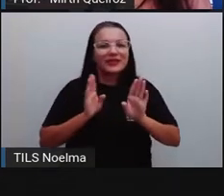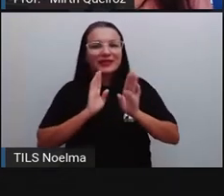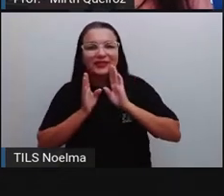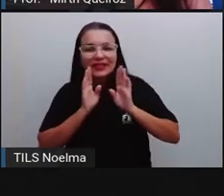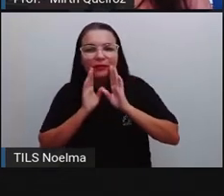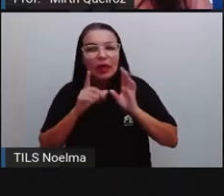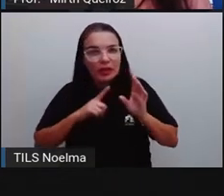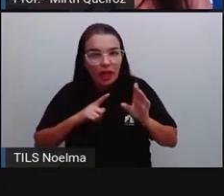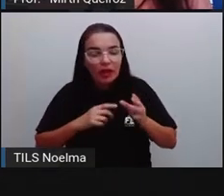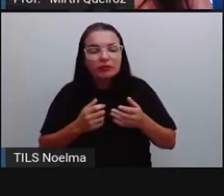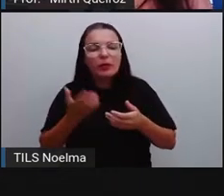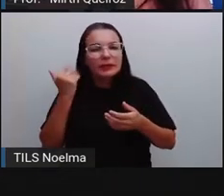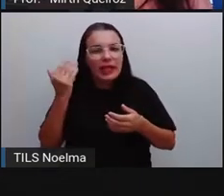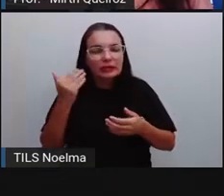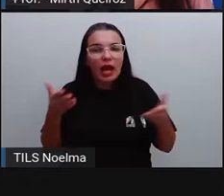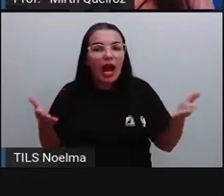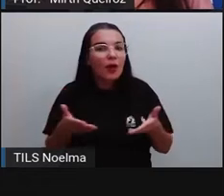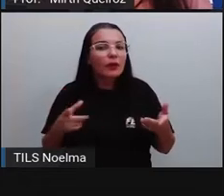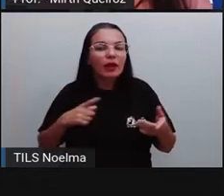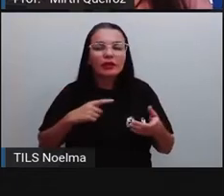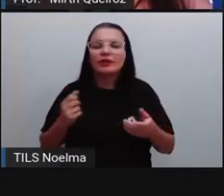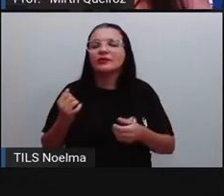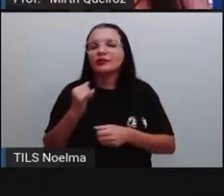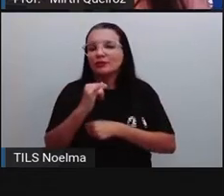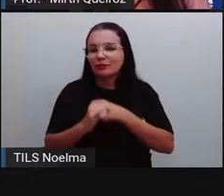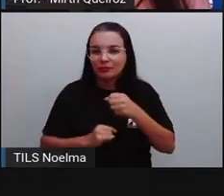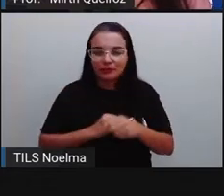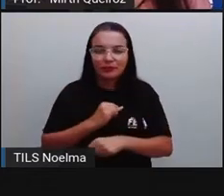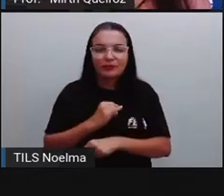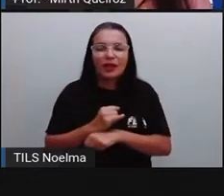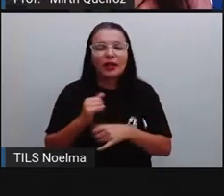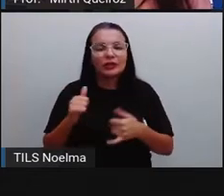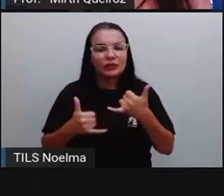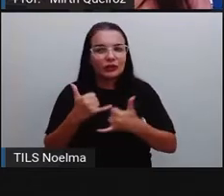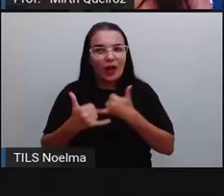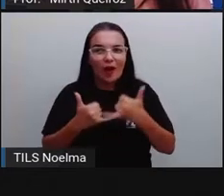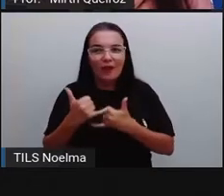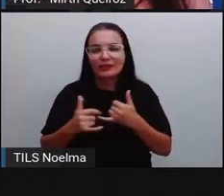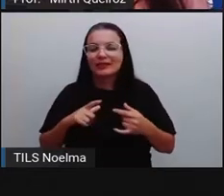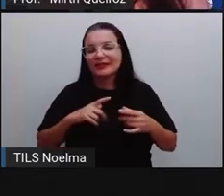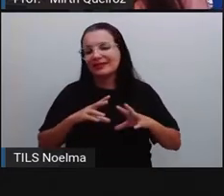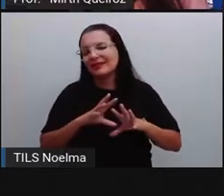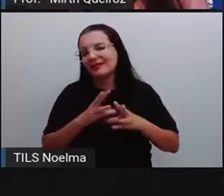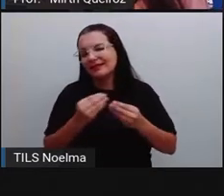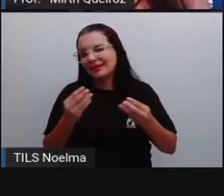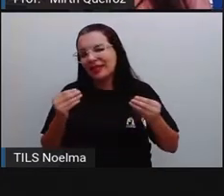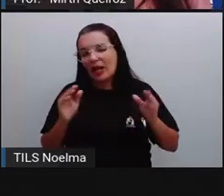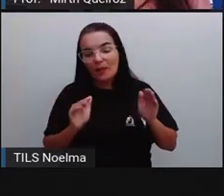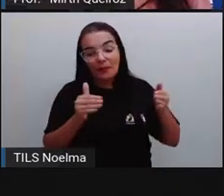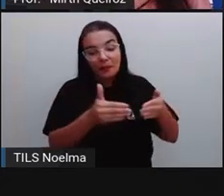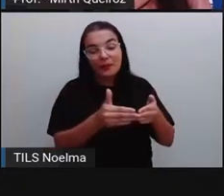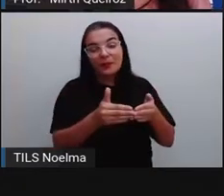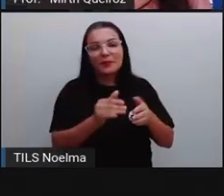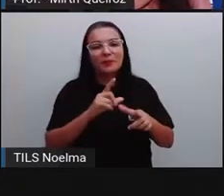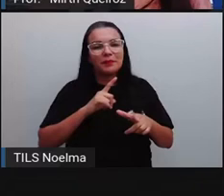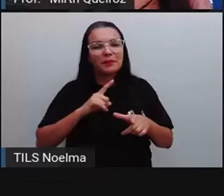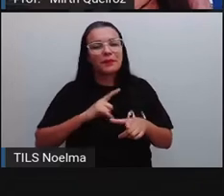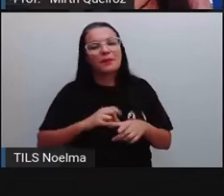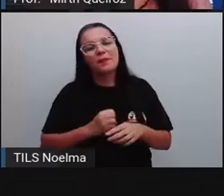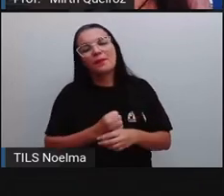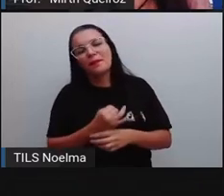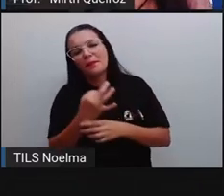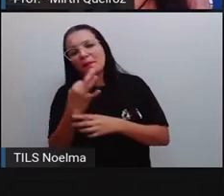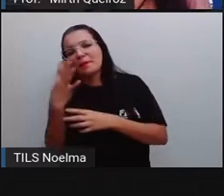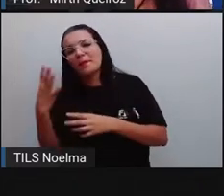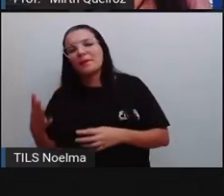própria rede social. Tem que outras coisas também, outros objetivos que se pode